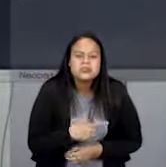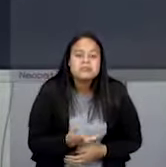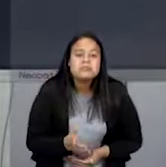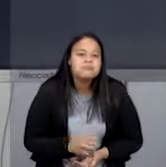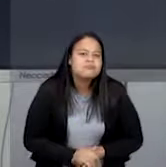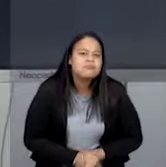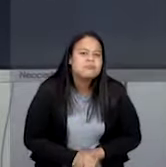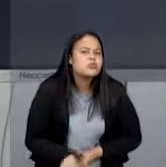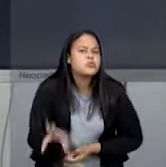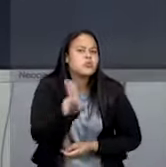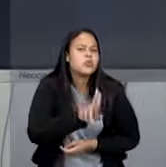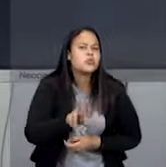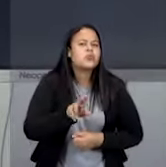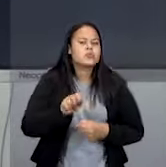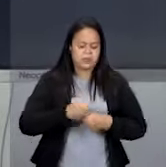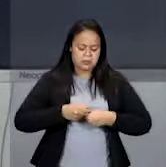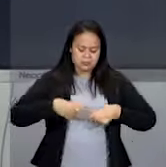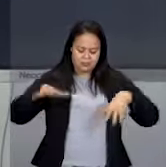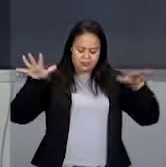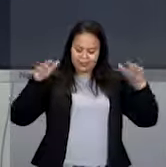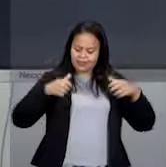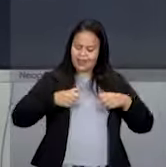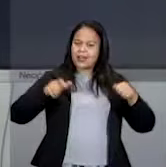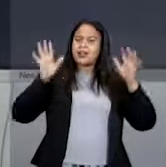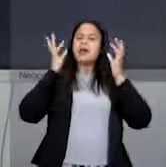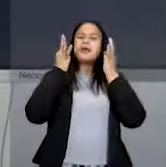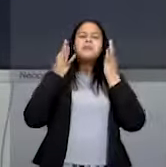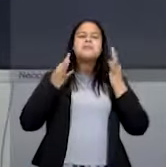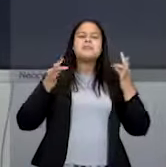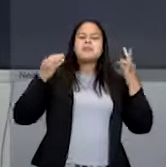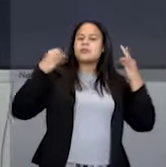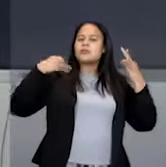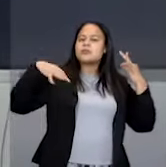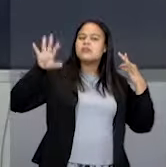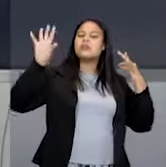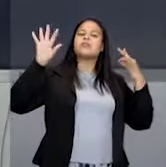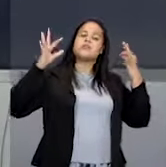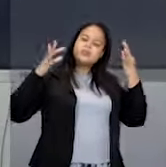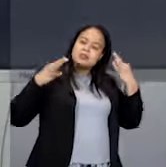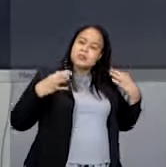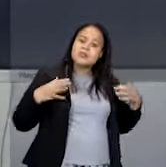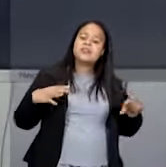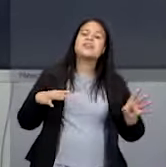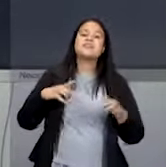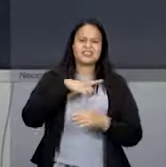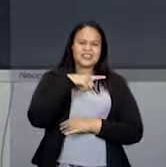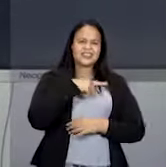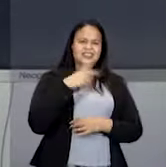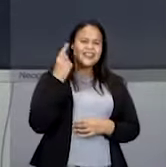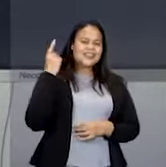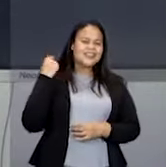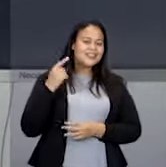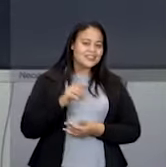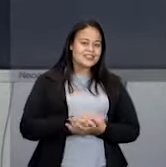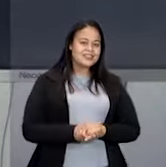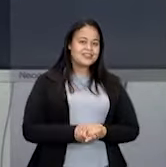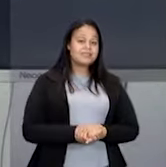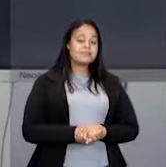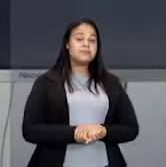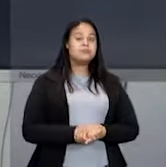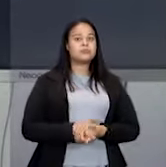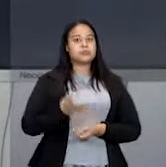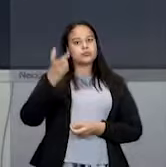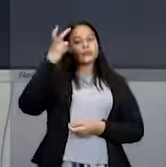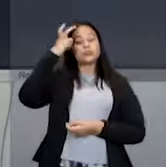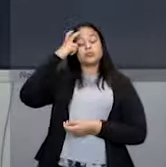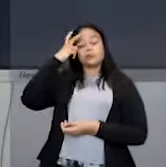Vocês usam coisas com penas? Brinquinhos com penas? Eu mesma tinha alguns brincos com penas. É uma cultura